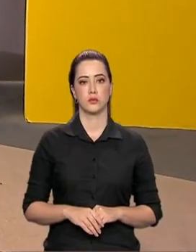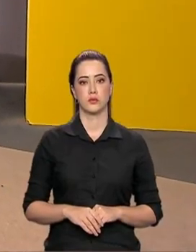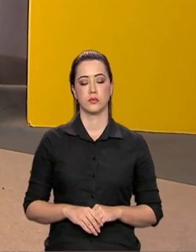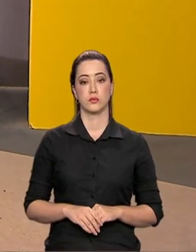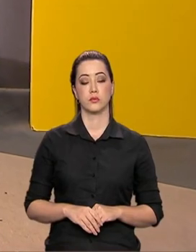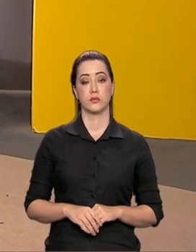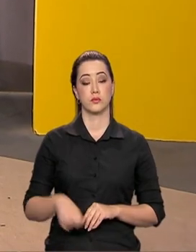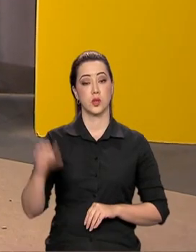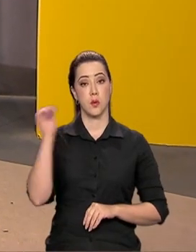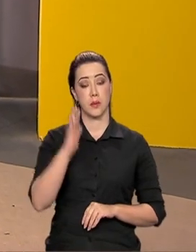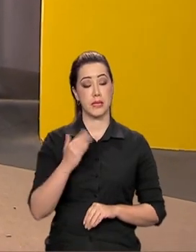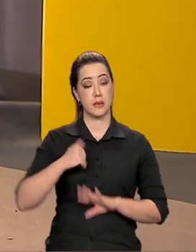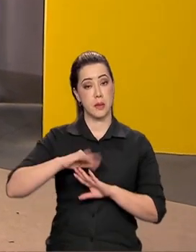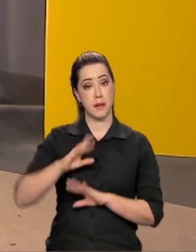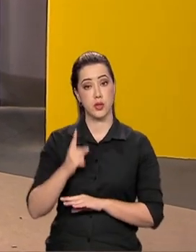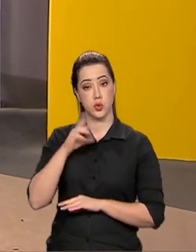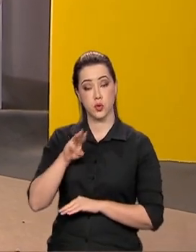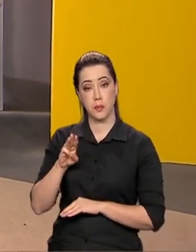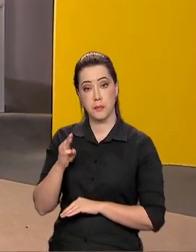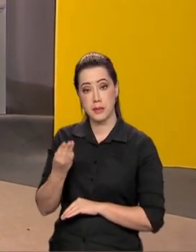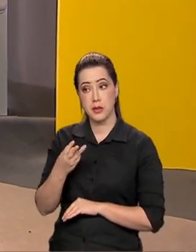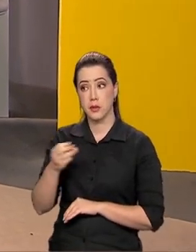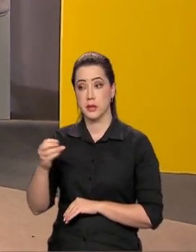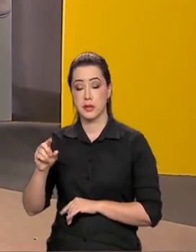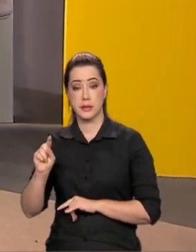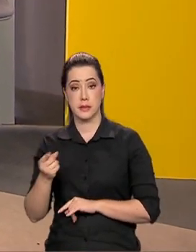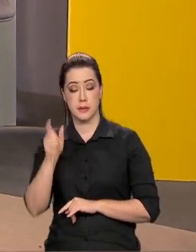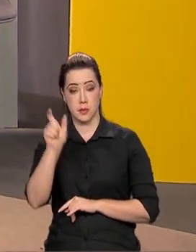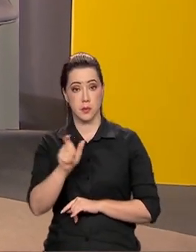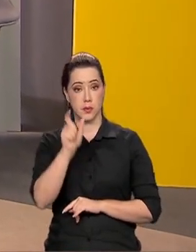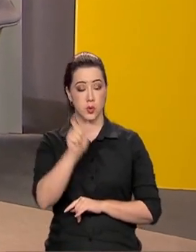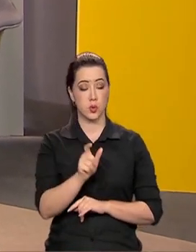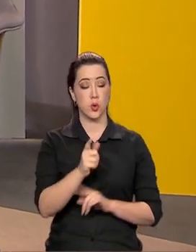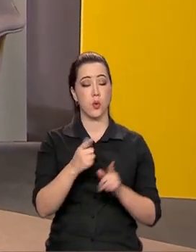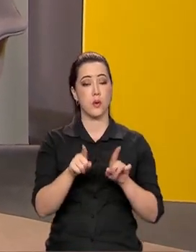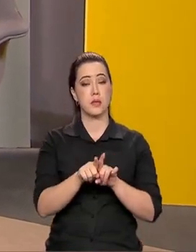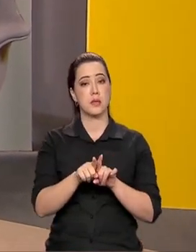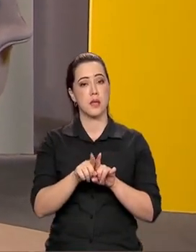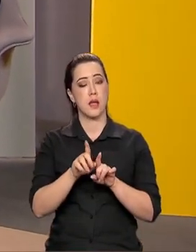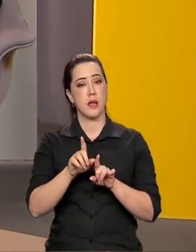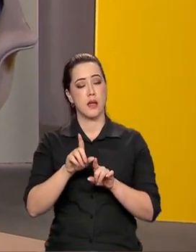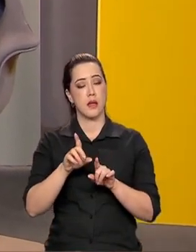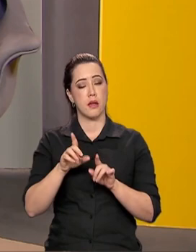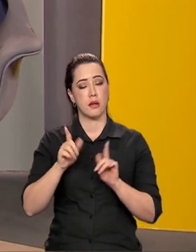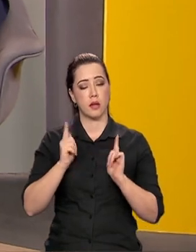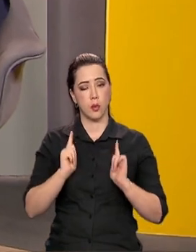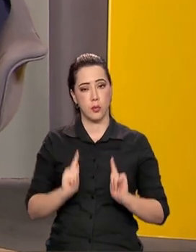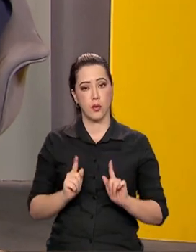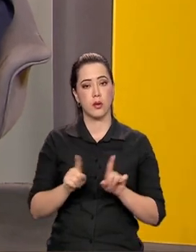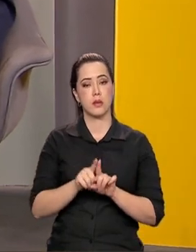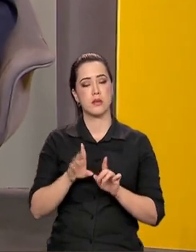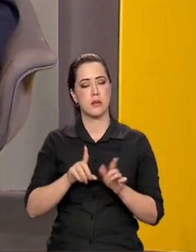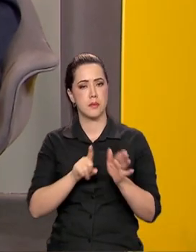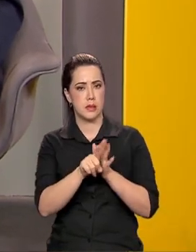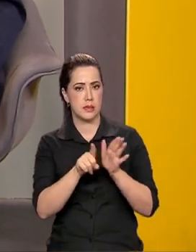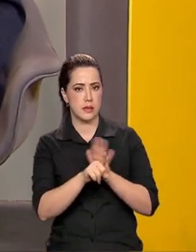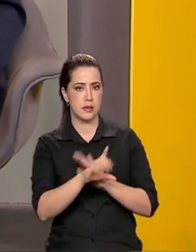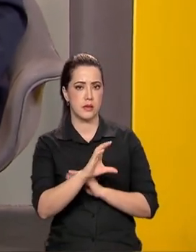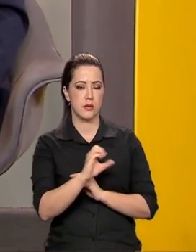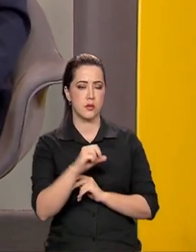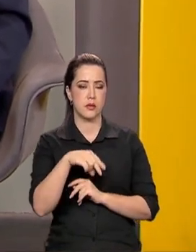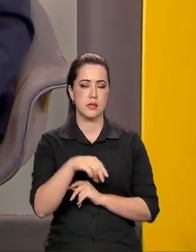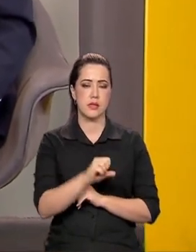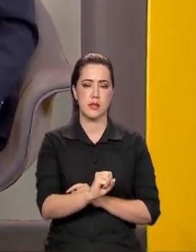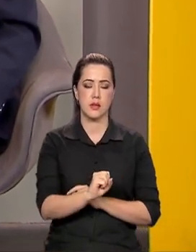O Brasil tem mais de 1 milhão e 300 mil quilombolas. Esse é o resultado do Censo 2022 do IBGE. É a